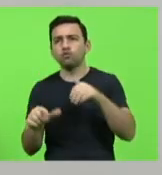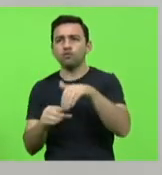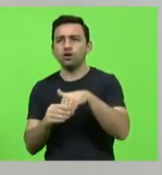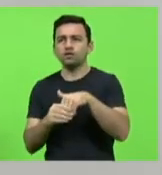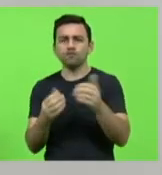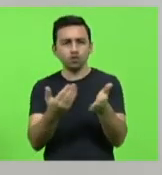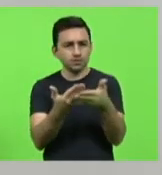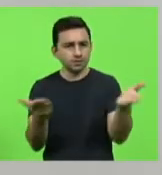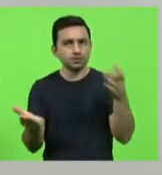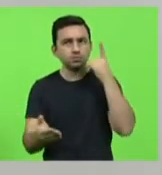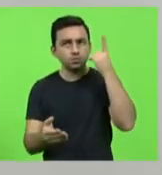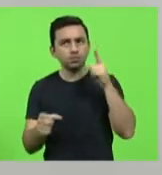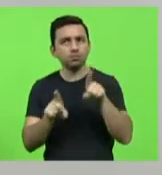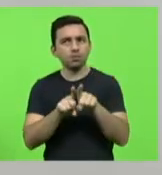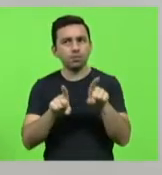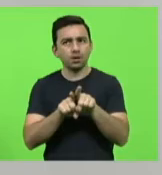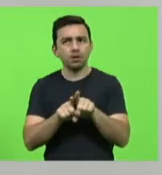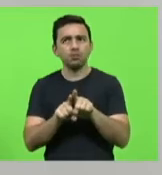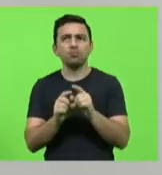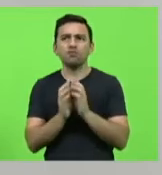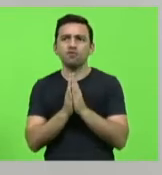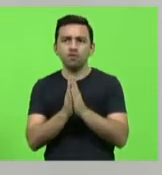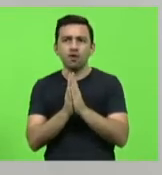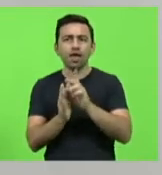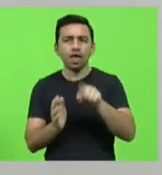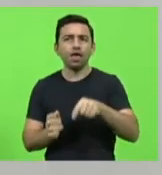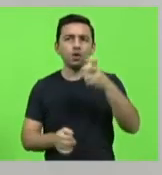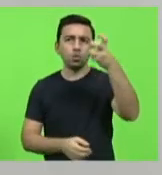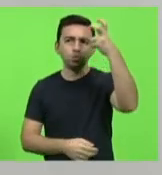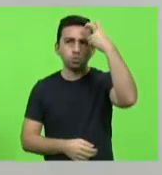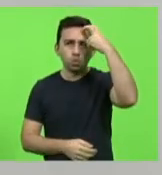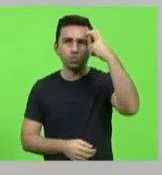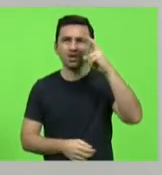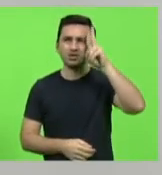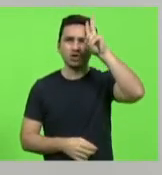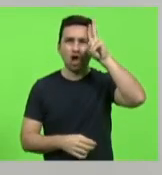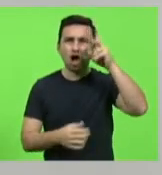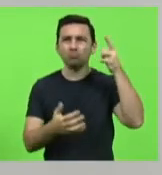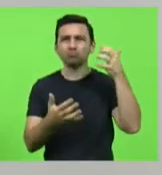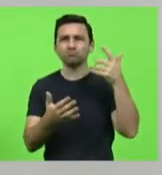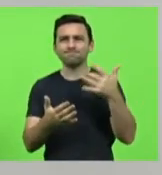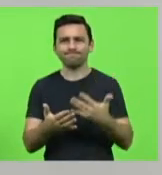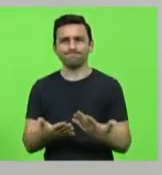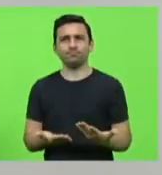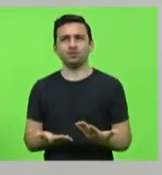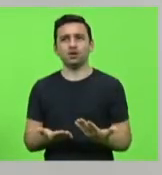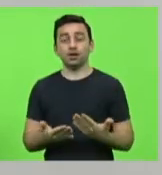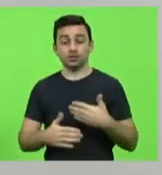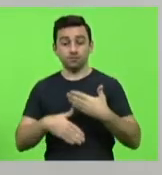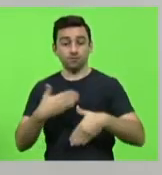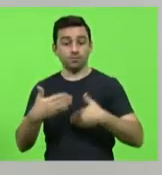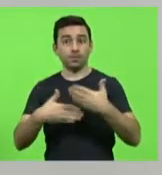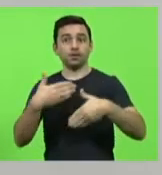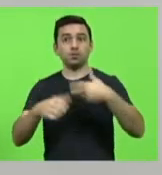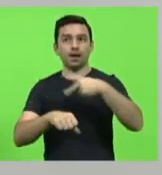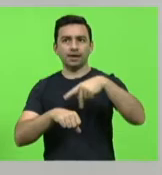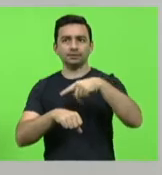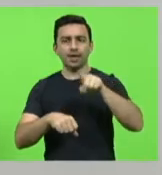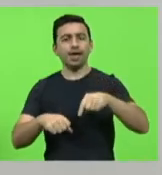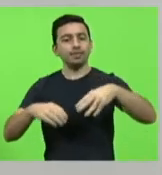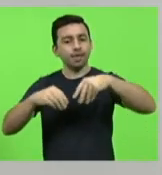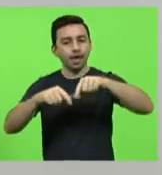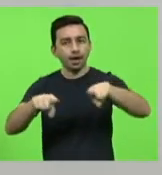os senhores deputados que aqui estão, essa é uma questão de cultura e de história. A formação de um país, ela se dá pelo território,